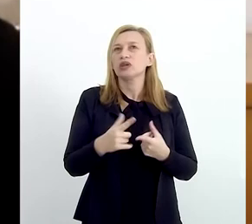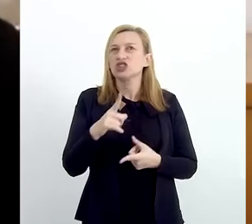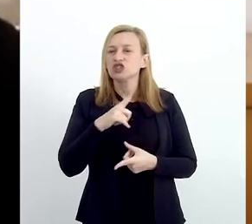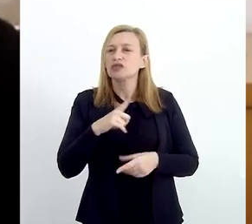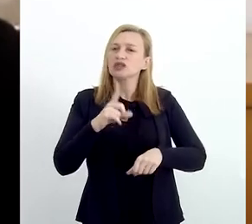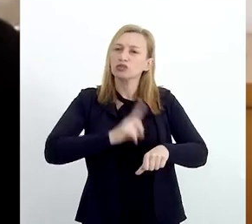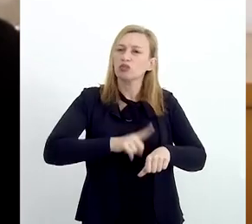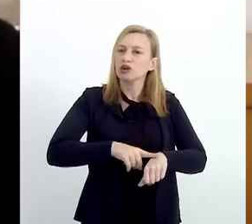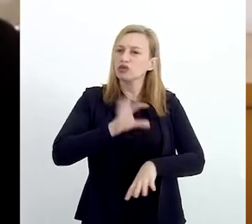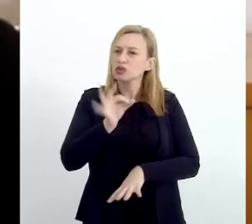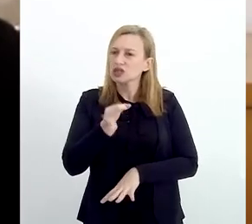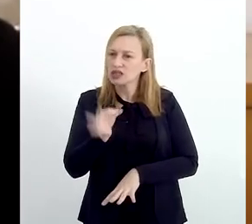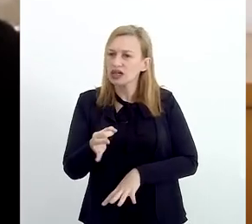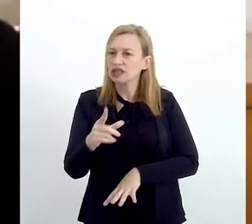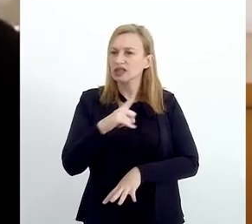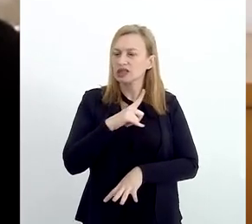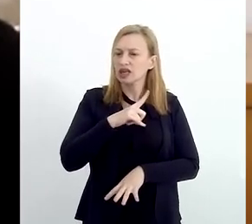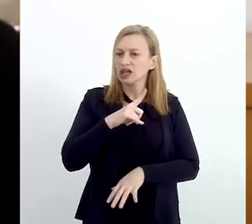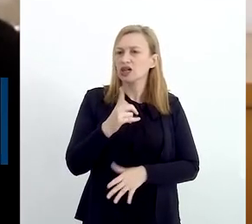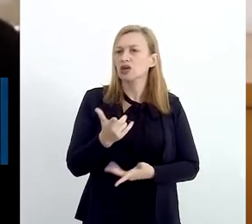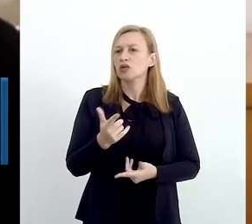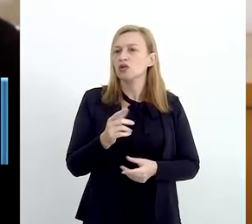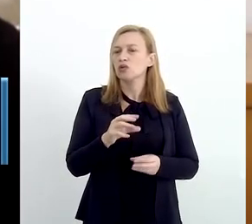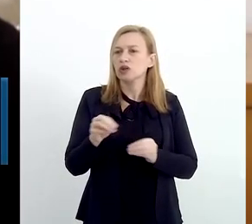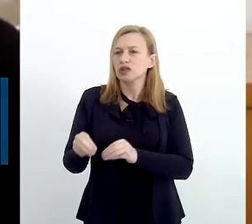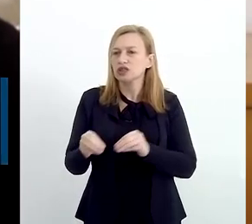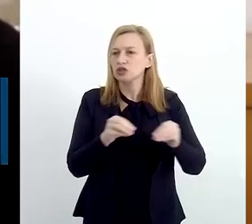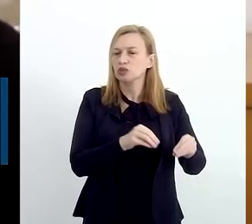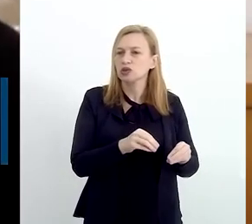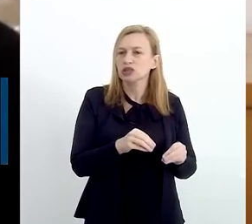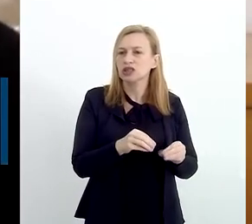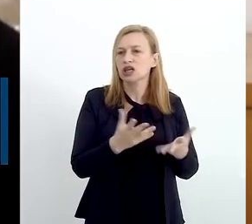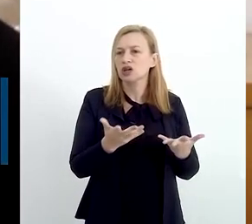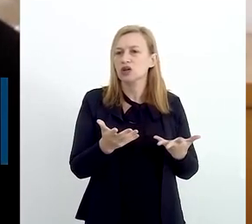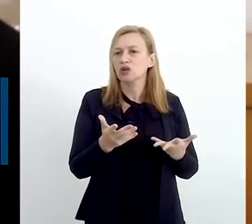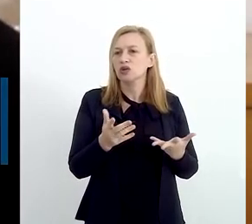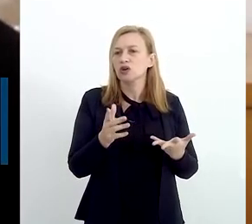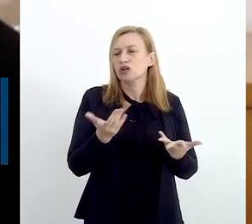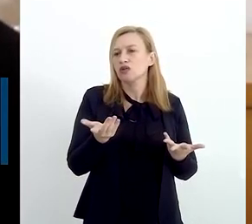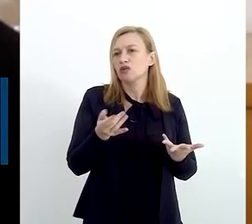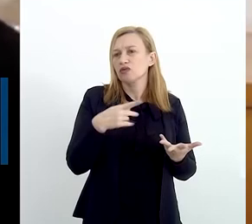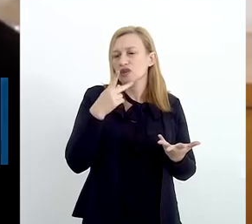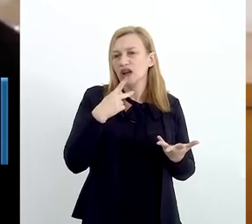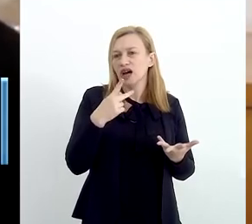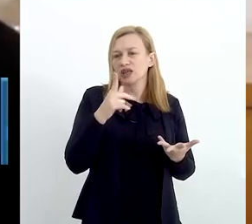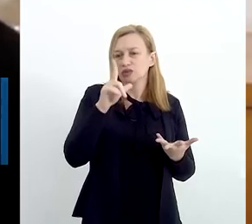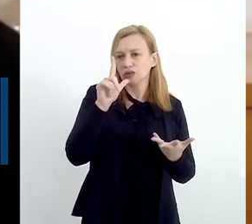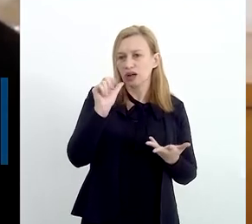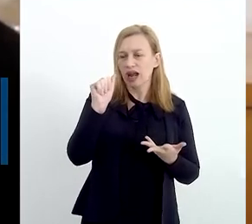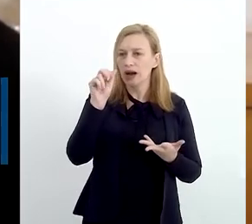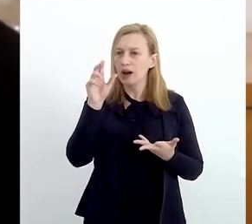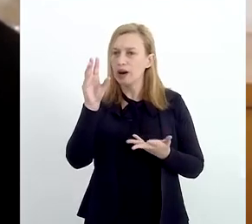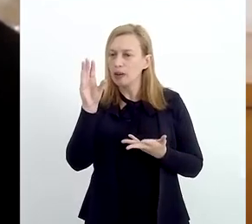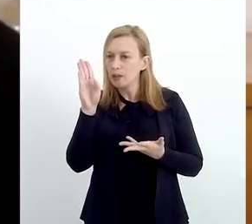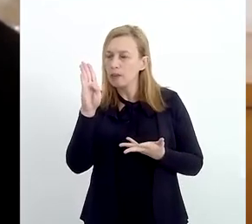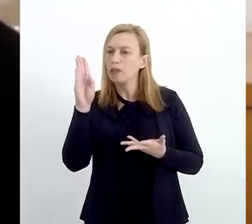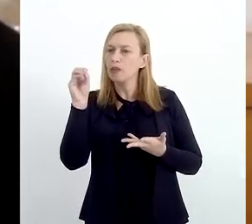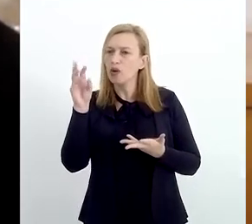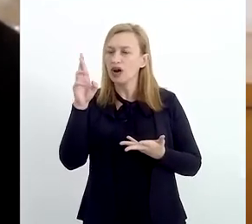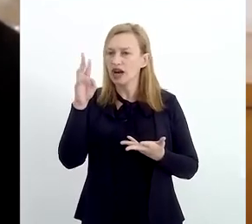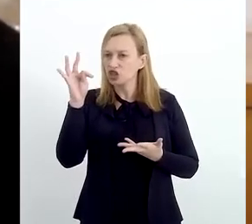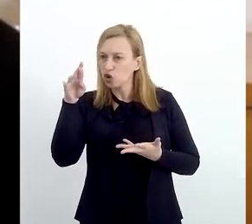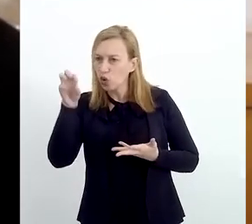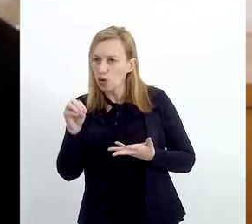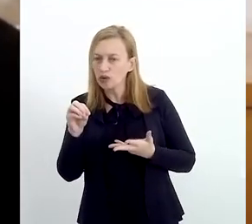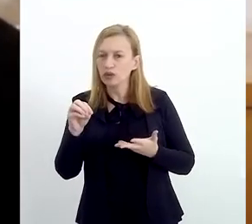para que ele estivesse no momento certo de alcançar uma transposição, digamos, do quadro negro, do laboratório de